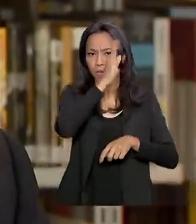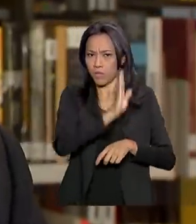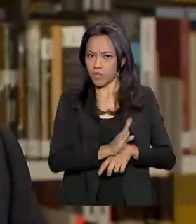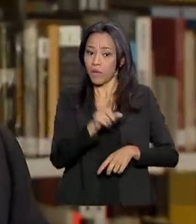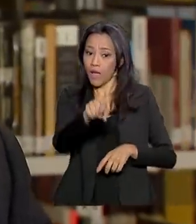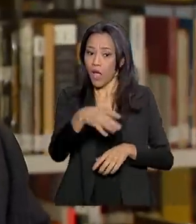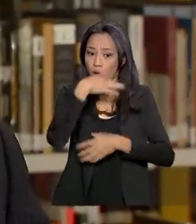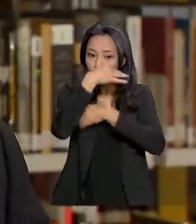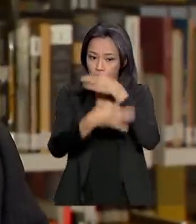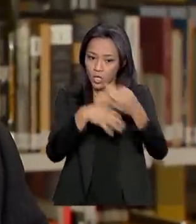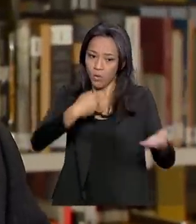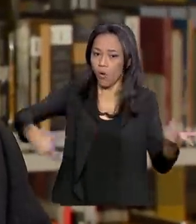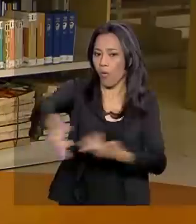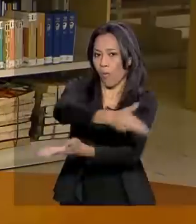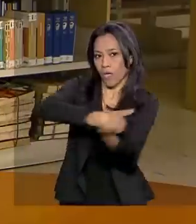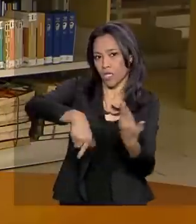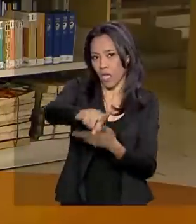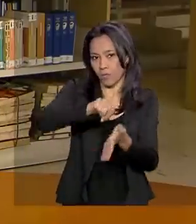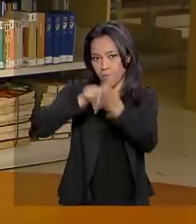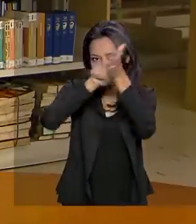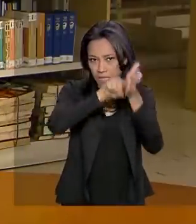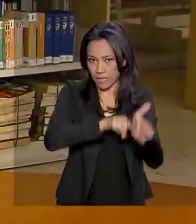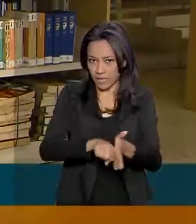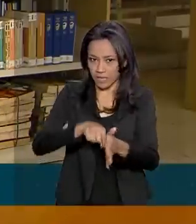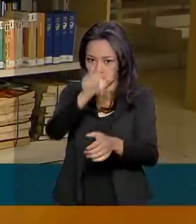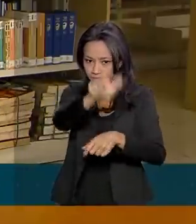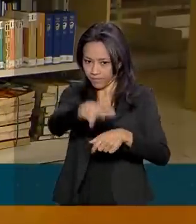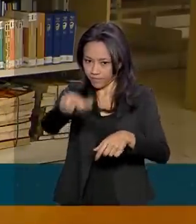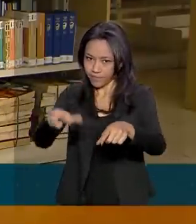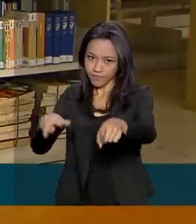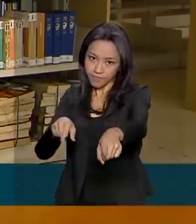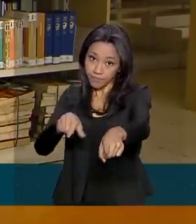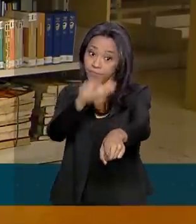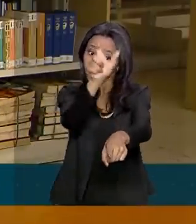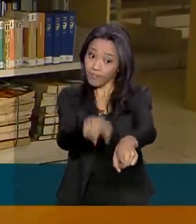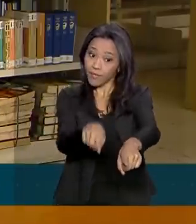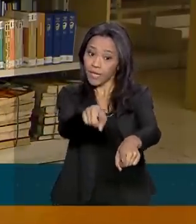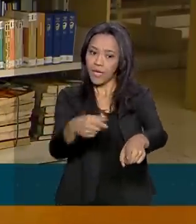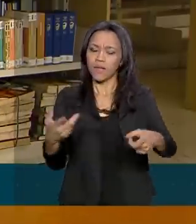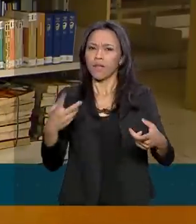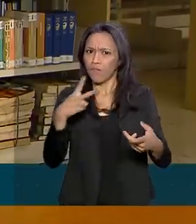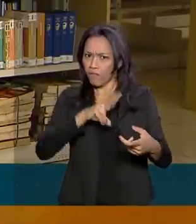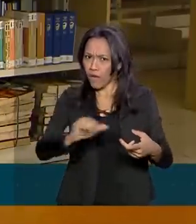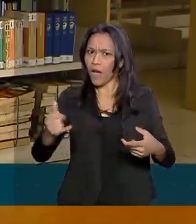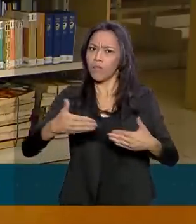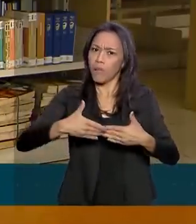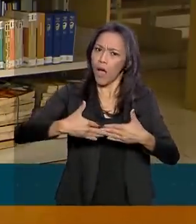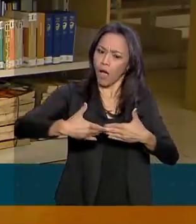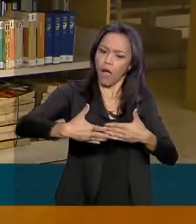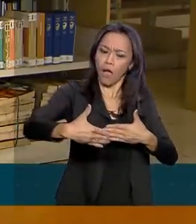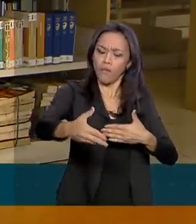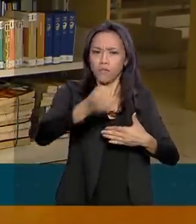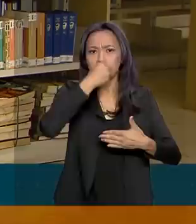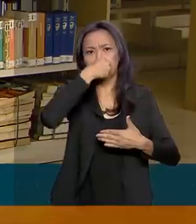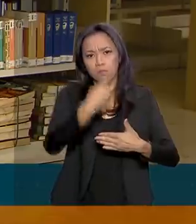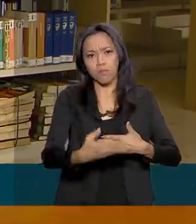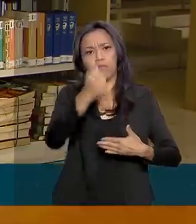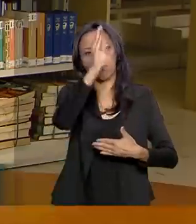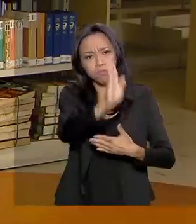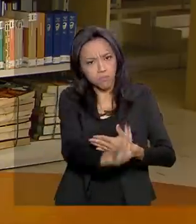compartilhada por especialistas. Isso vai trazer resultados extraordinários no longo prazo para o tanto